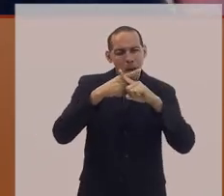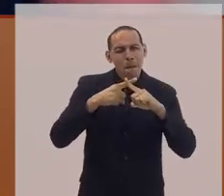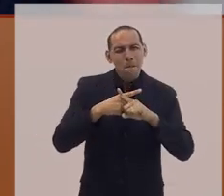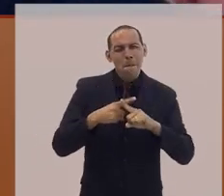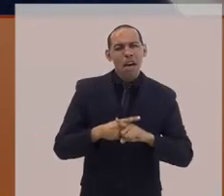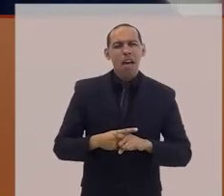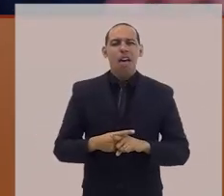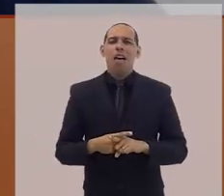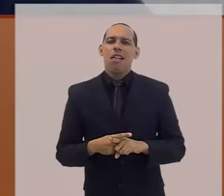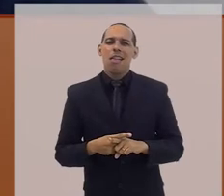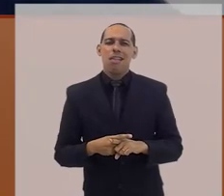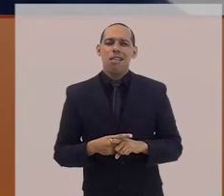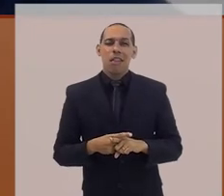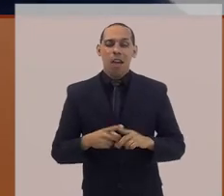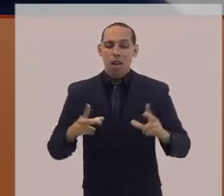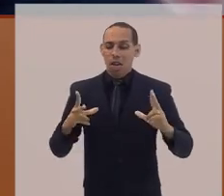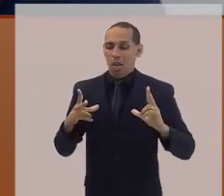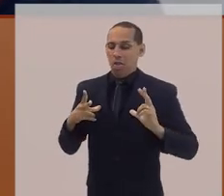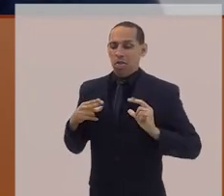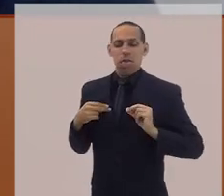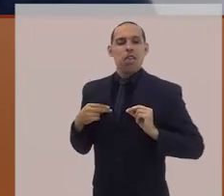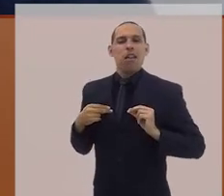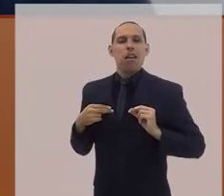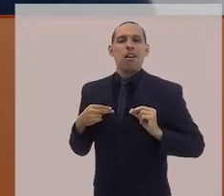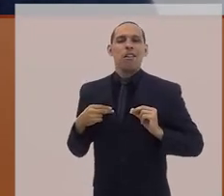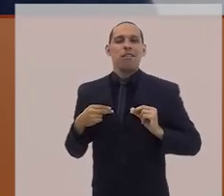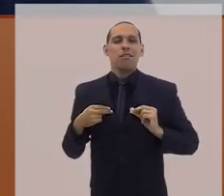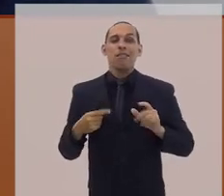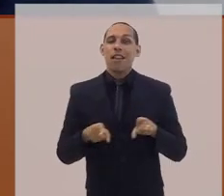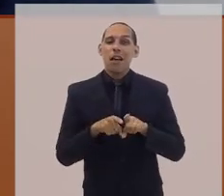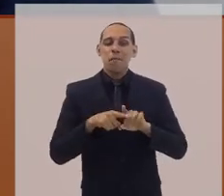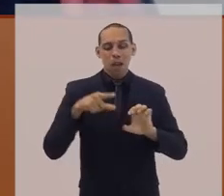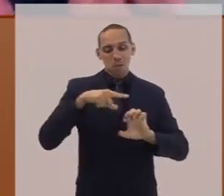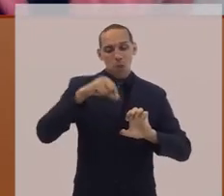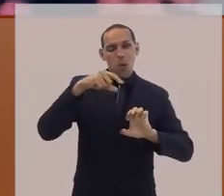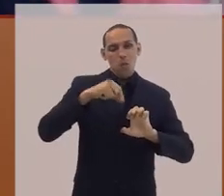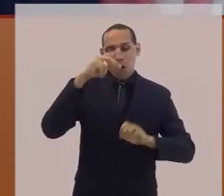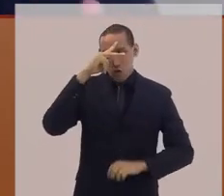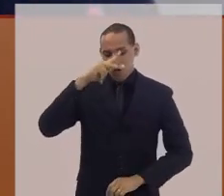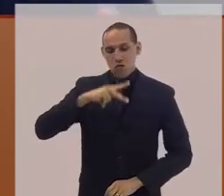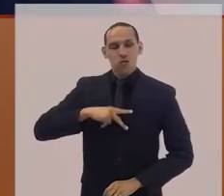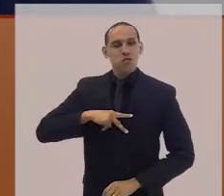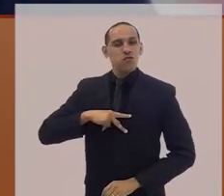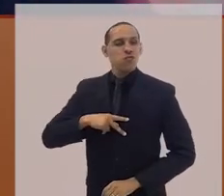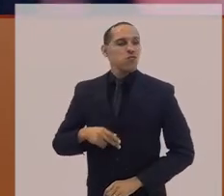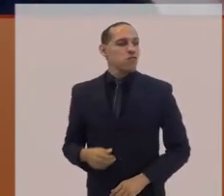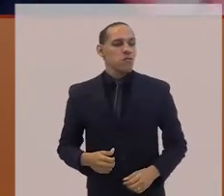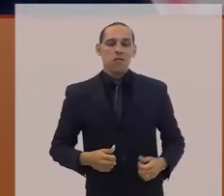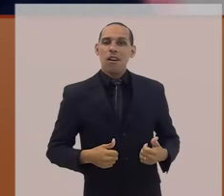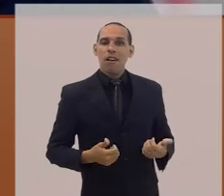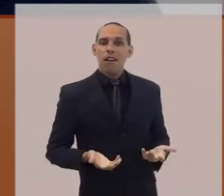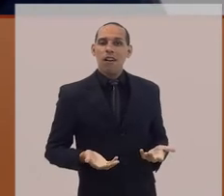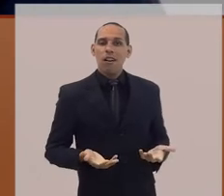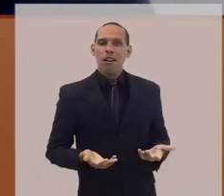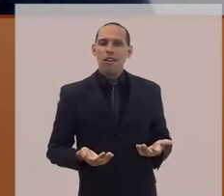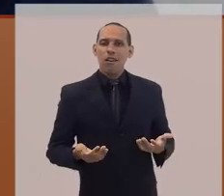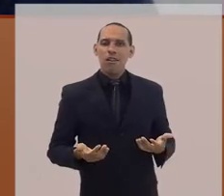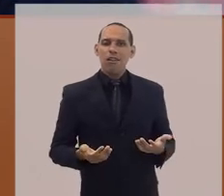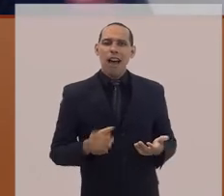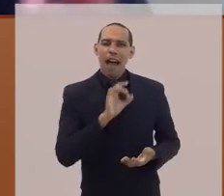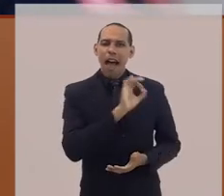empreendedorismo individual, acima de tudo. Então, é cada um por si, todos por ninguém.